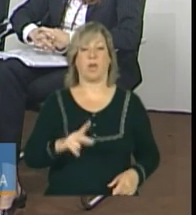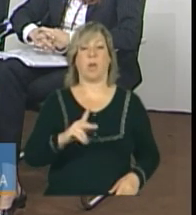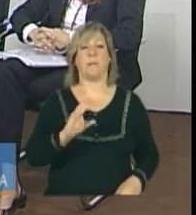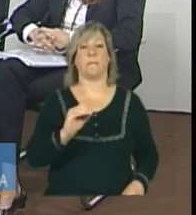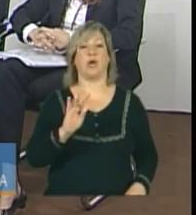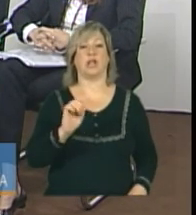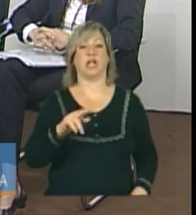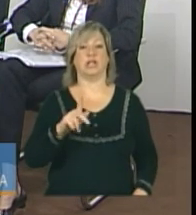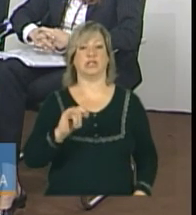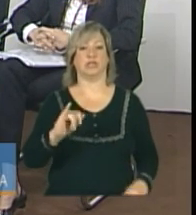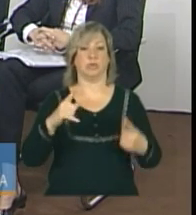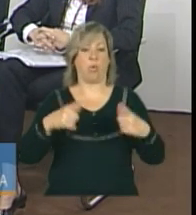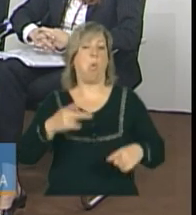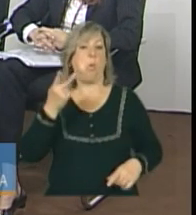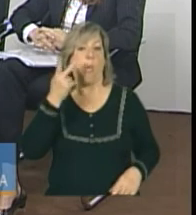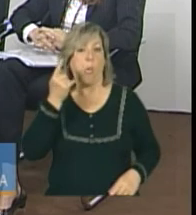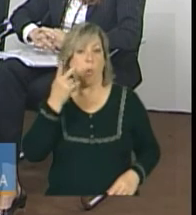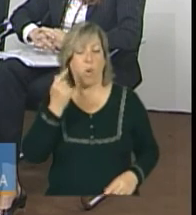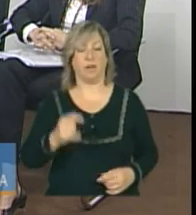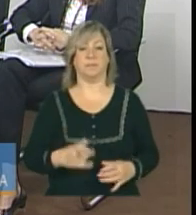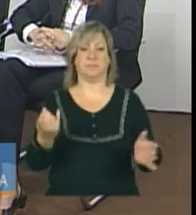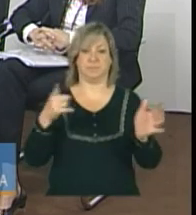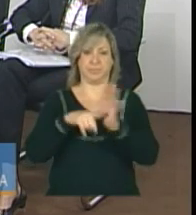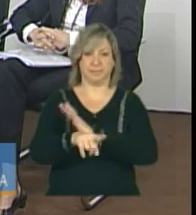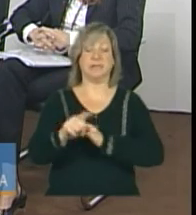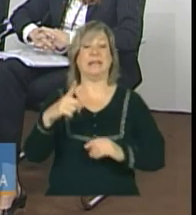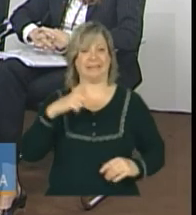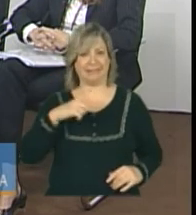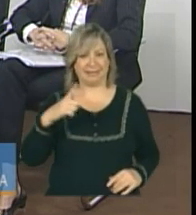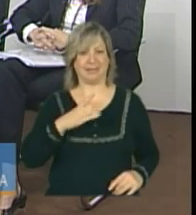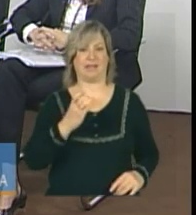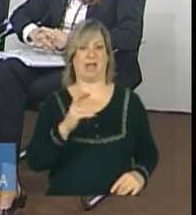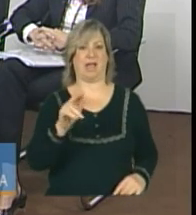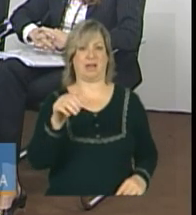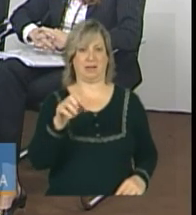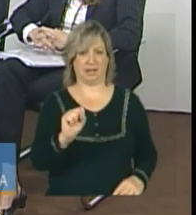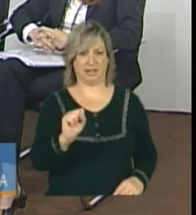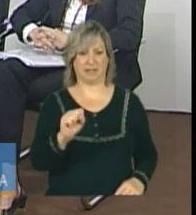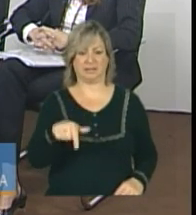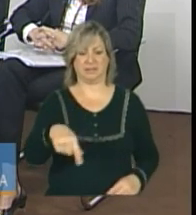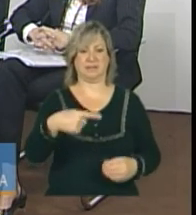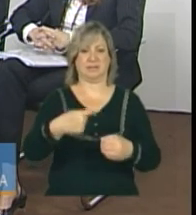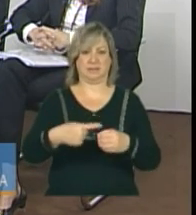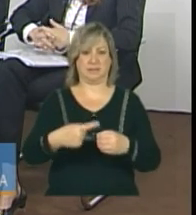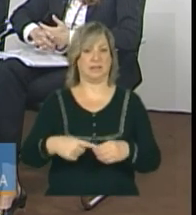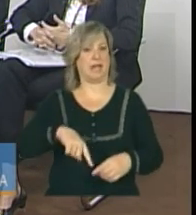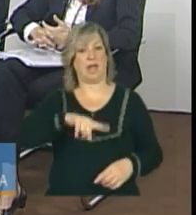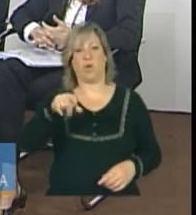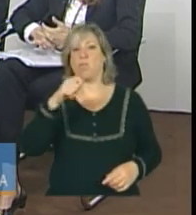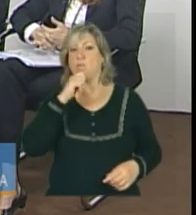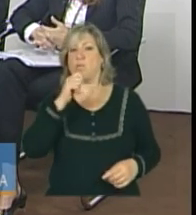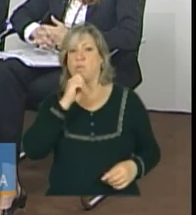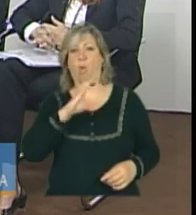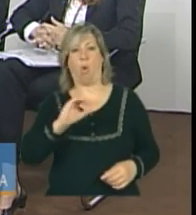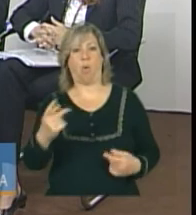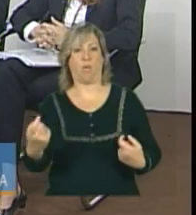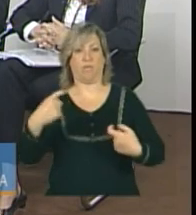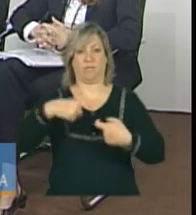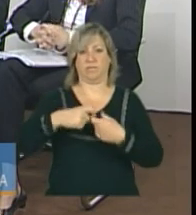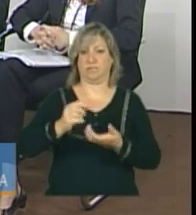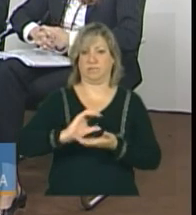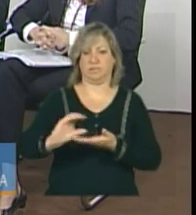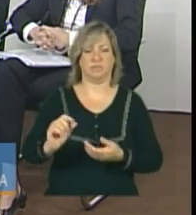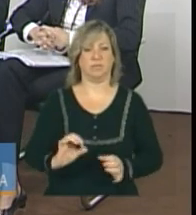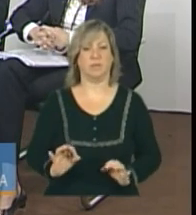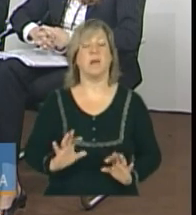no Ceará. Tem um CRAS na cidade, eles não são cofinanciados. E